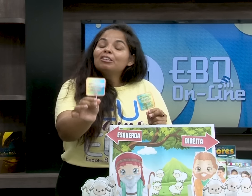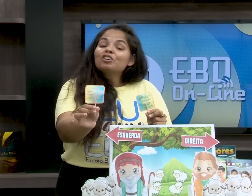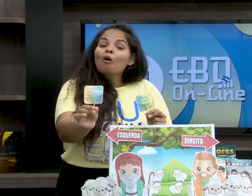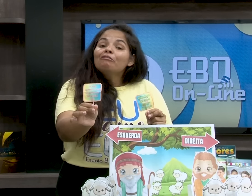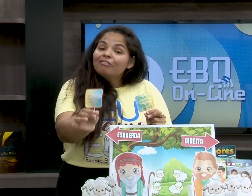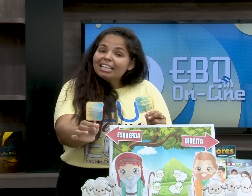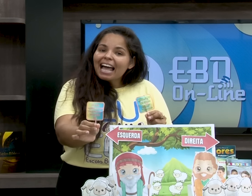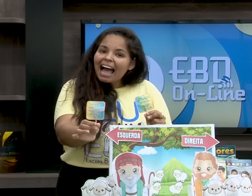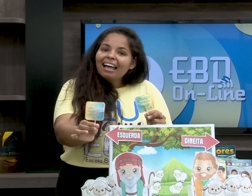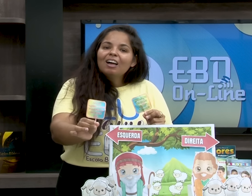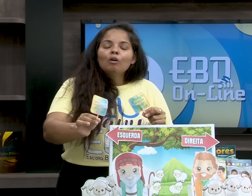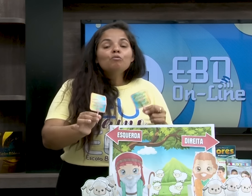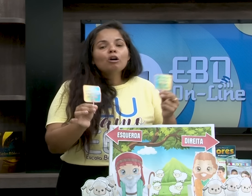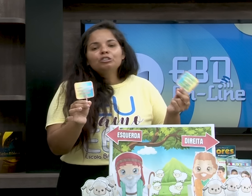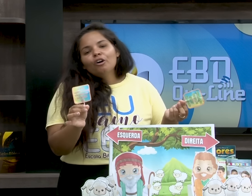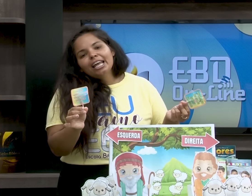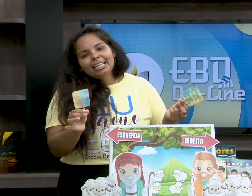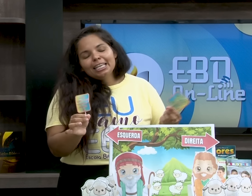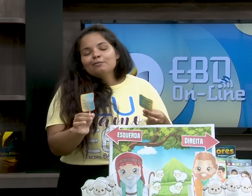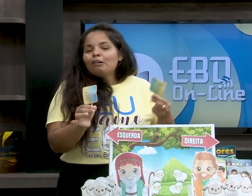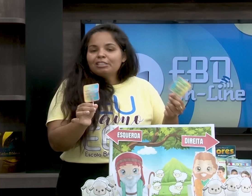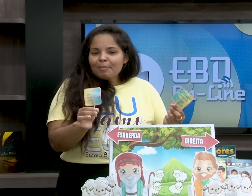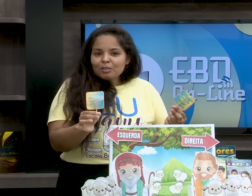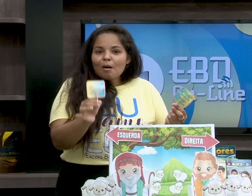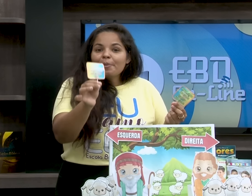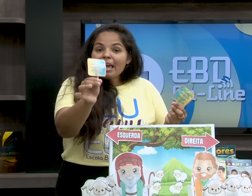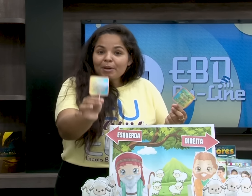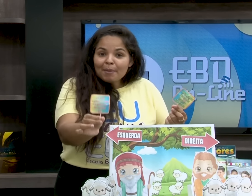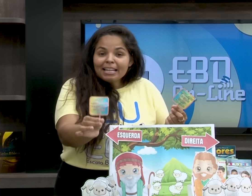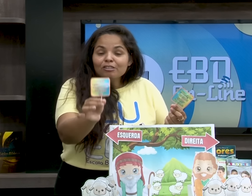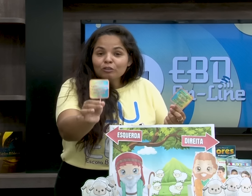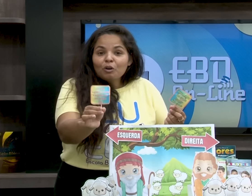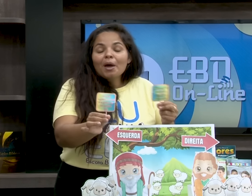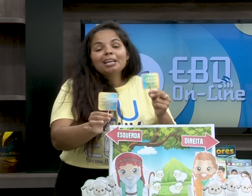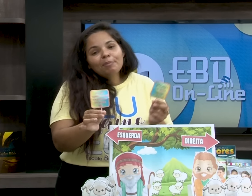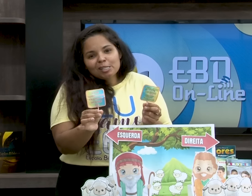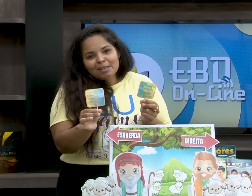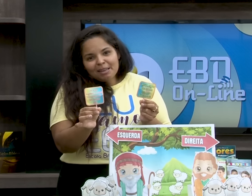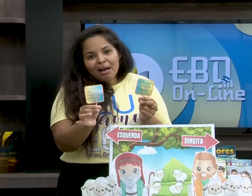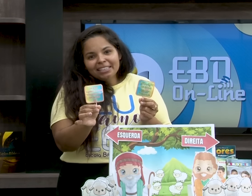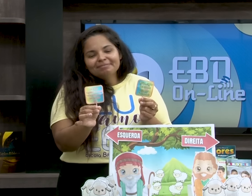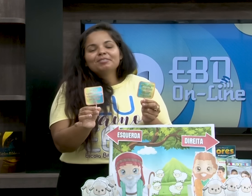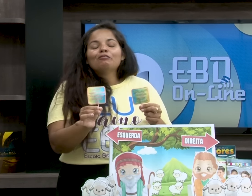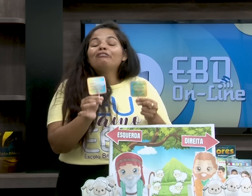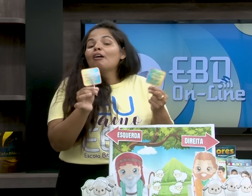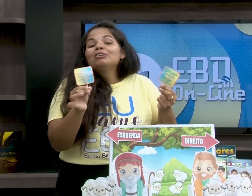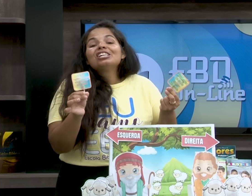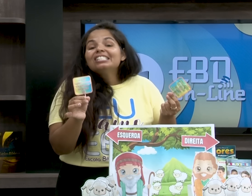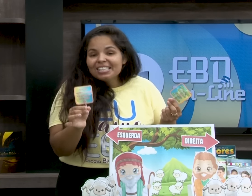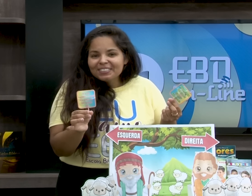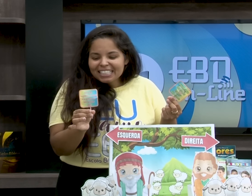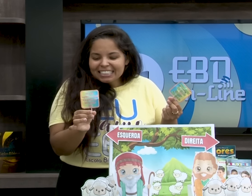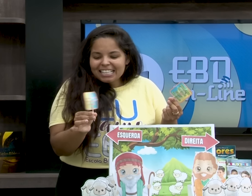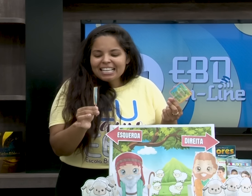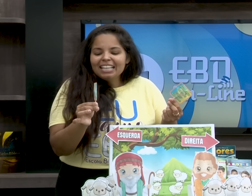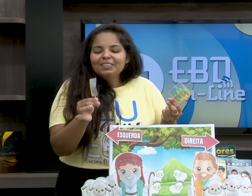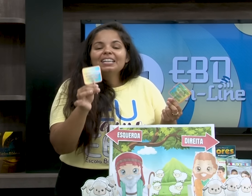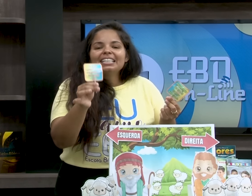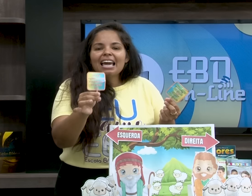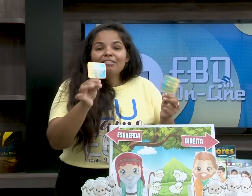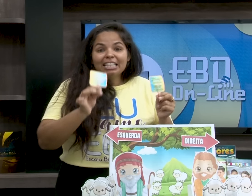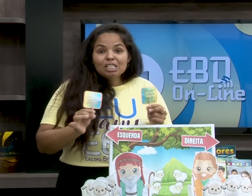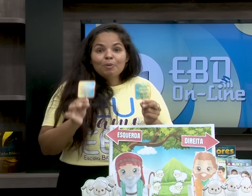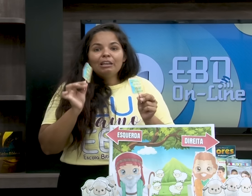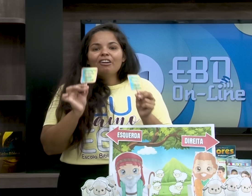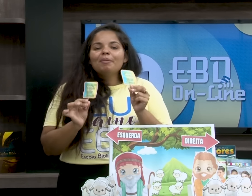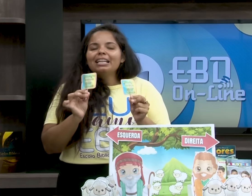Então, vai ser uma forma de convidar um outro coleguinha, uma outra pessoa para ir para a EBD junto com ele na próxima semana. Uma forma gentil, tá